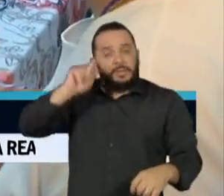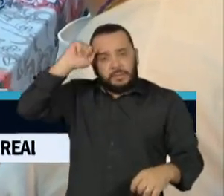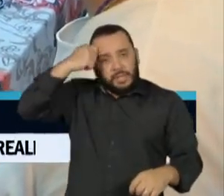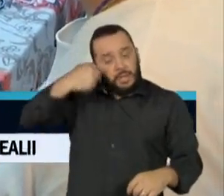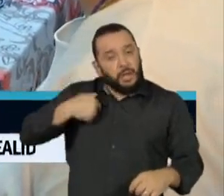mostrar o nosso potencial.